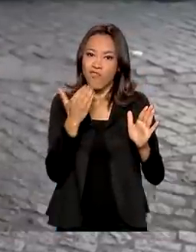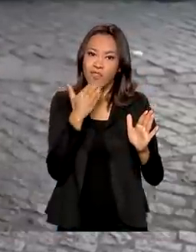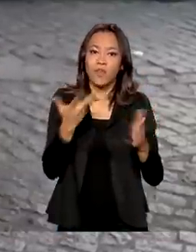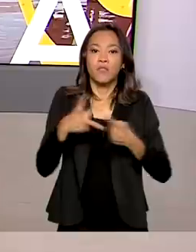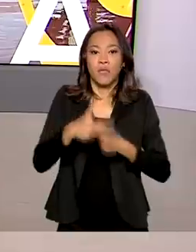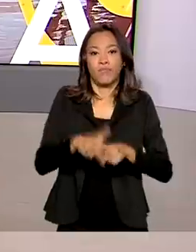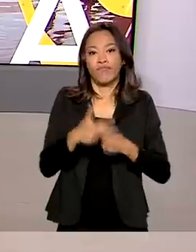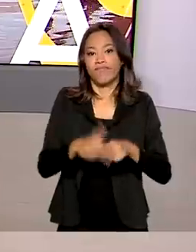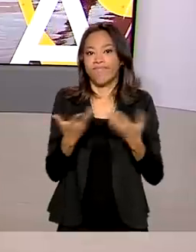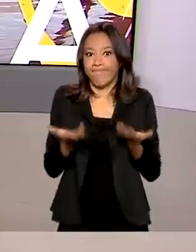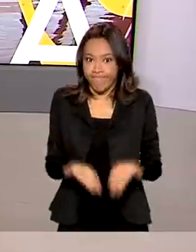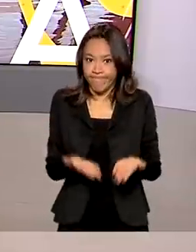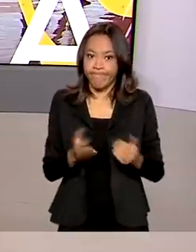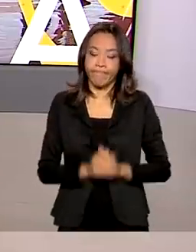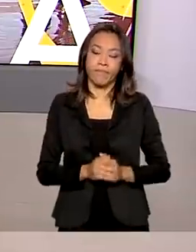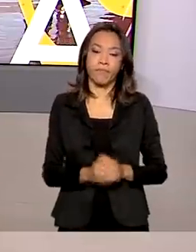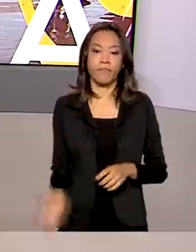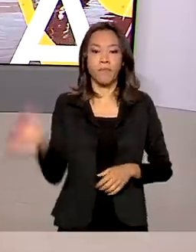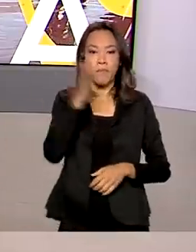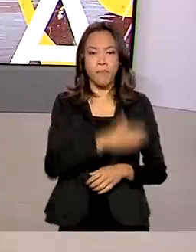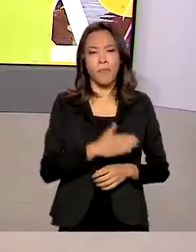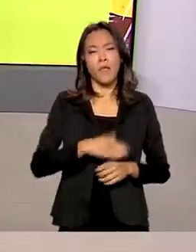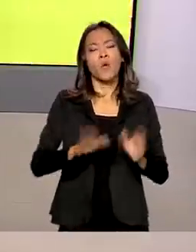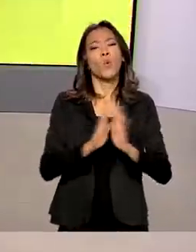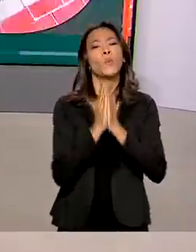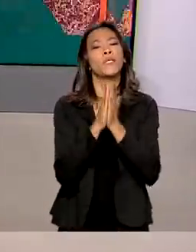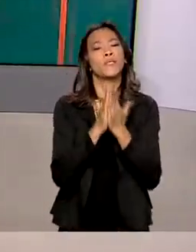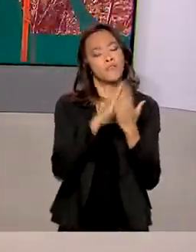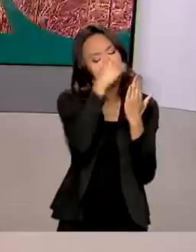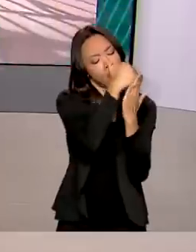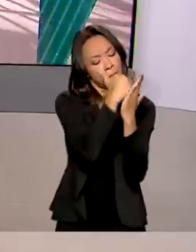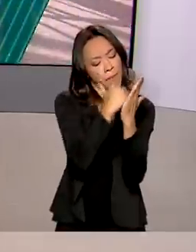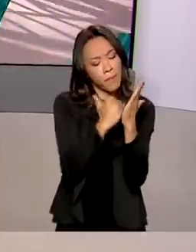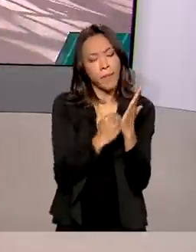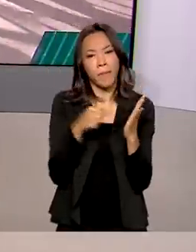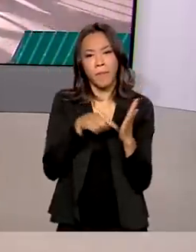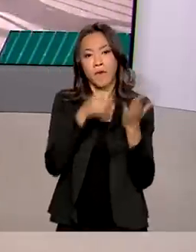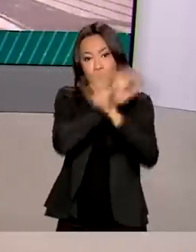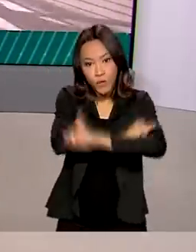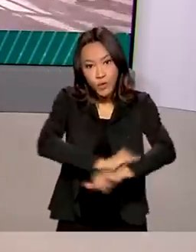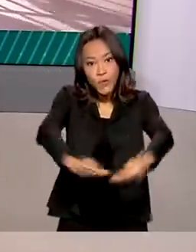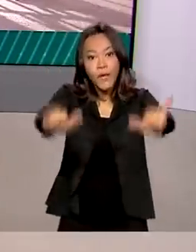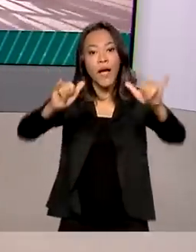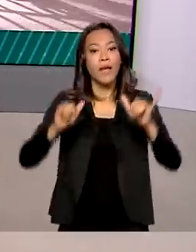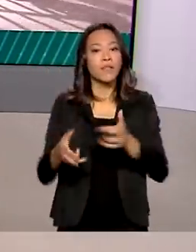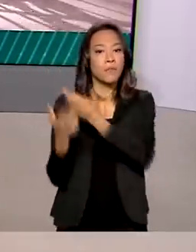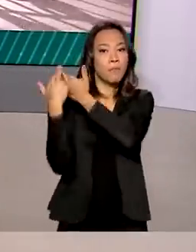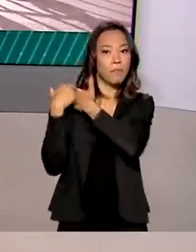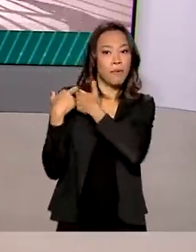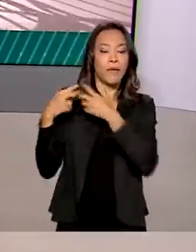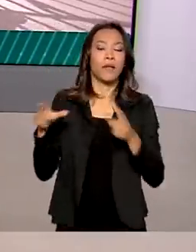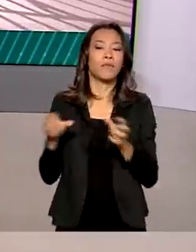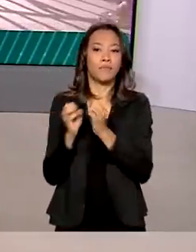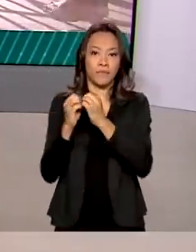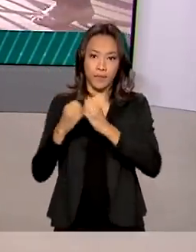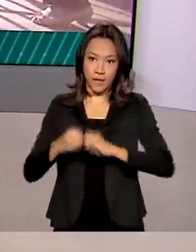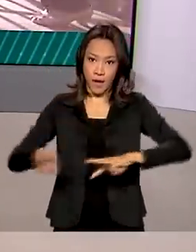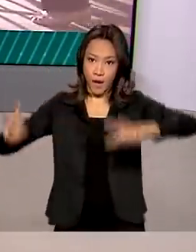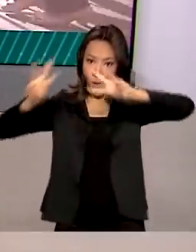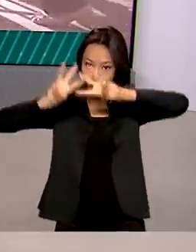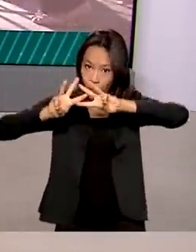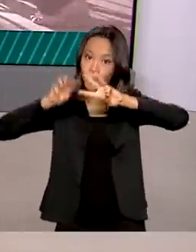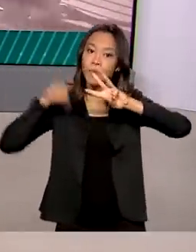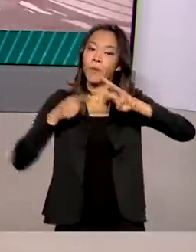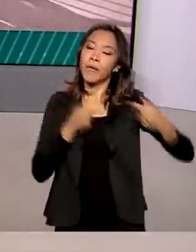manutenção. Um Guia Nacional de Educação foi lançado pela Agência da ONU para Refugiados, em parceria com os